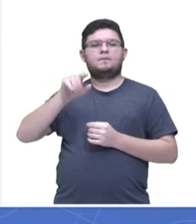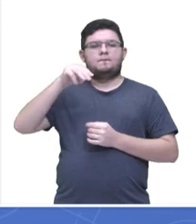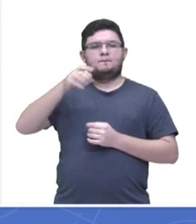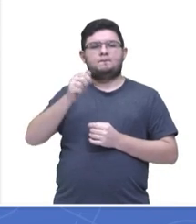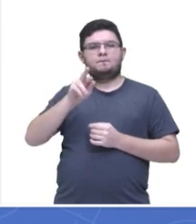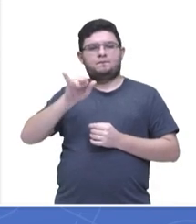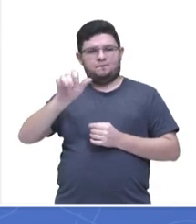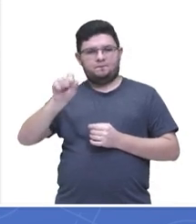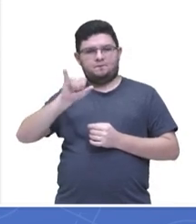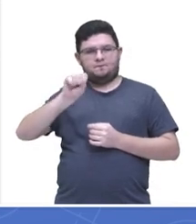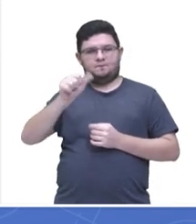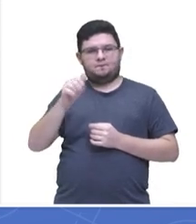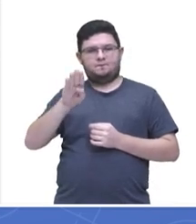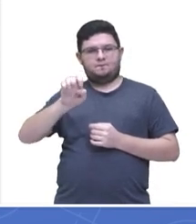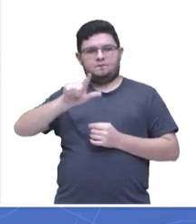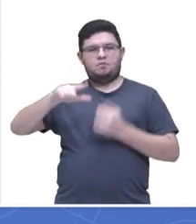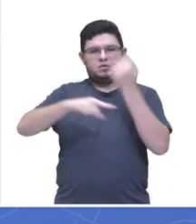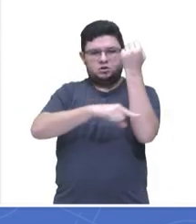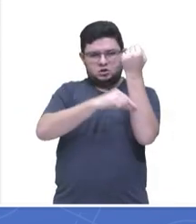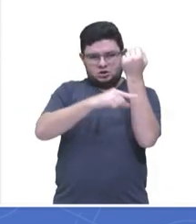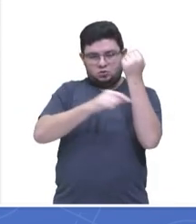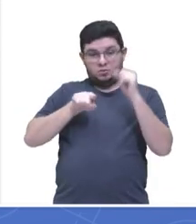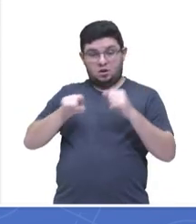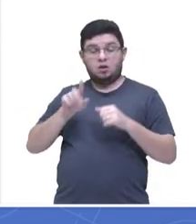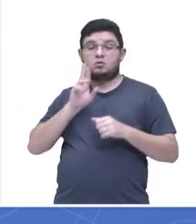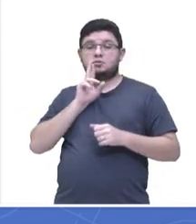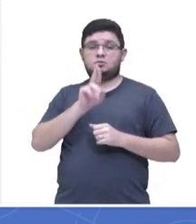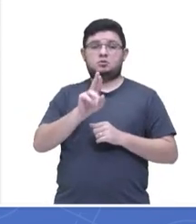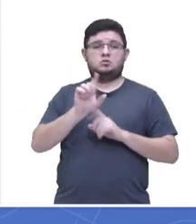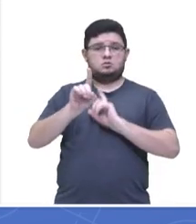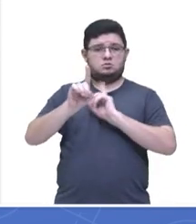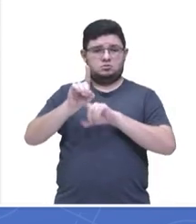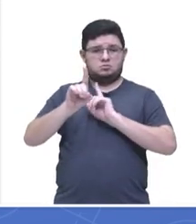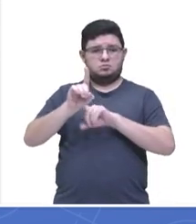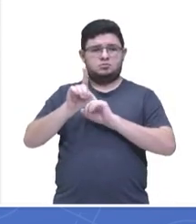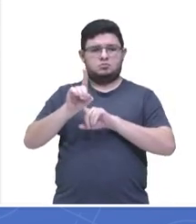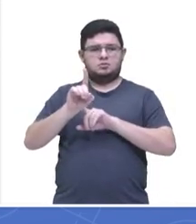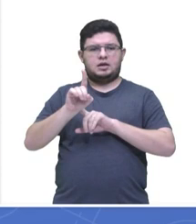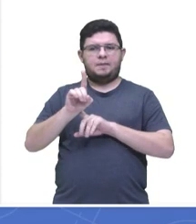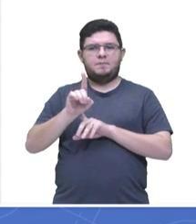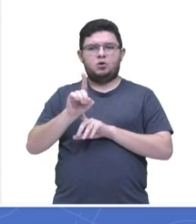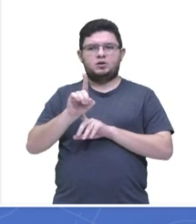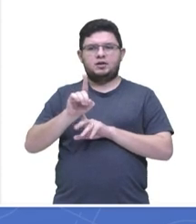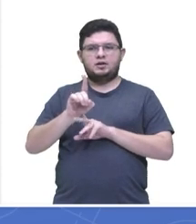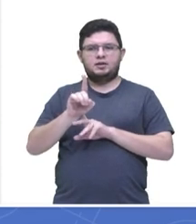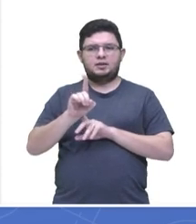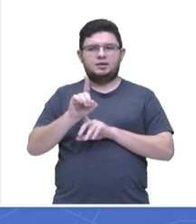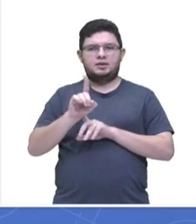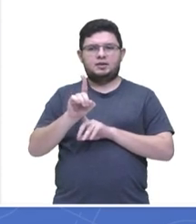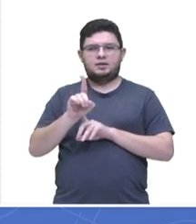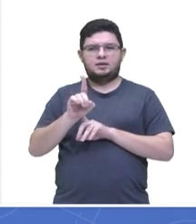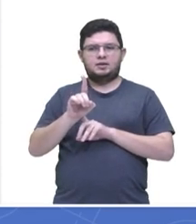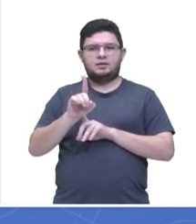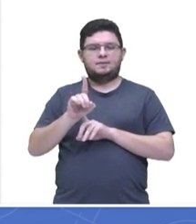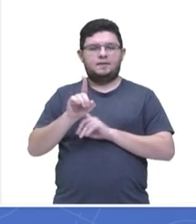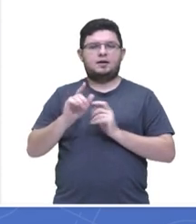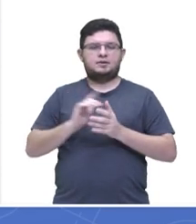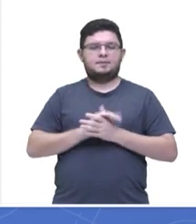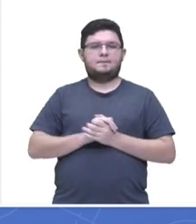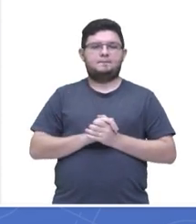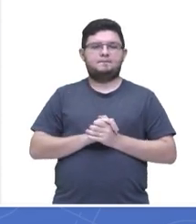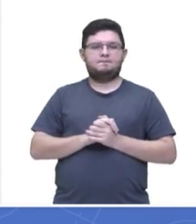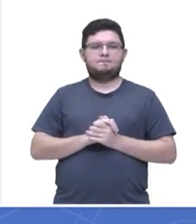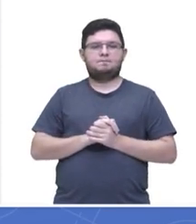Obrigado pela participação, ela falou que a resposta é a letra D. Temos aqui a Alcilene, da escola